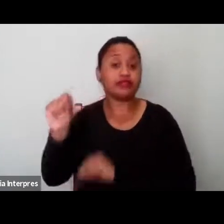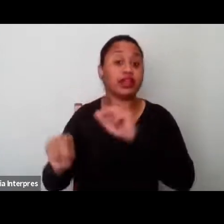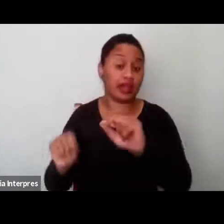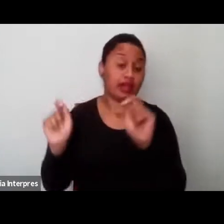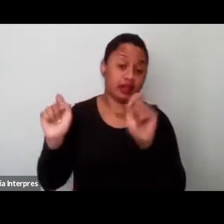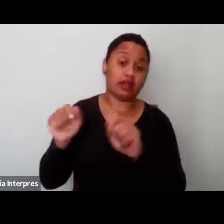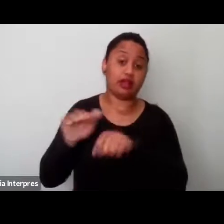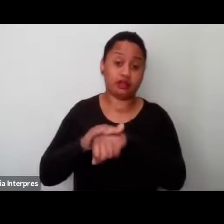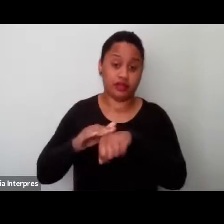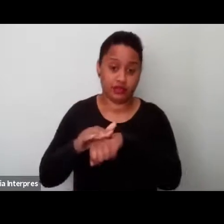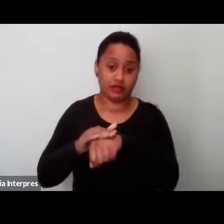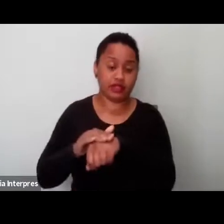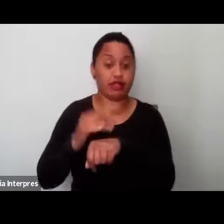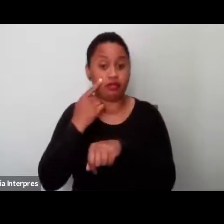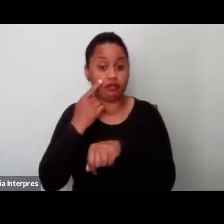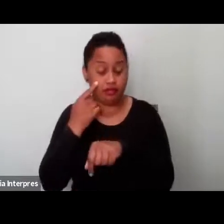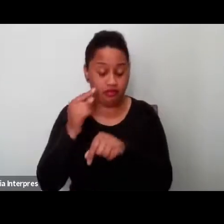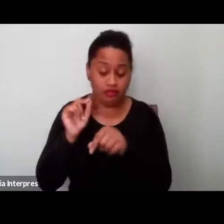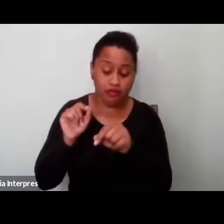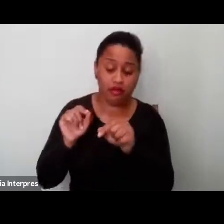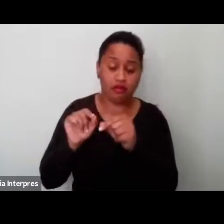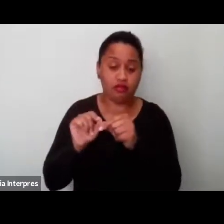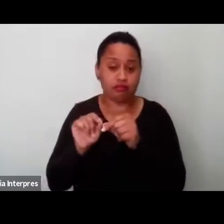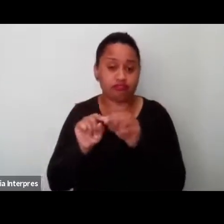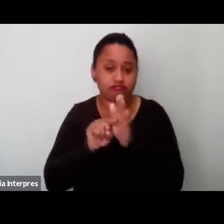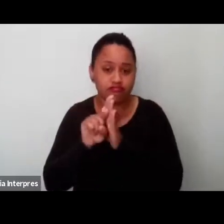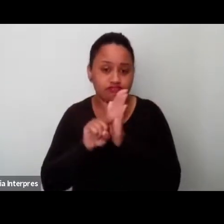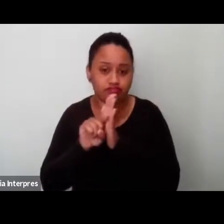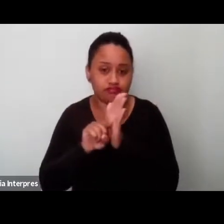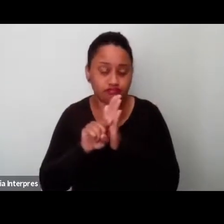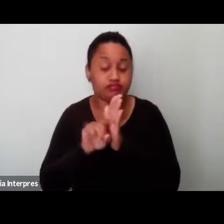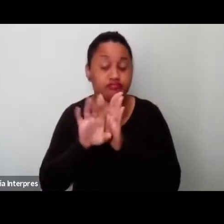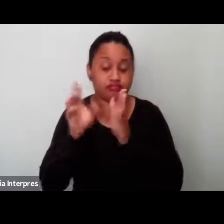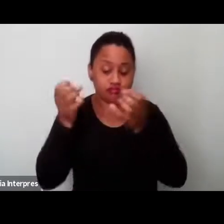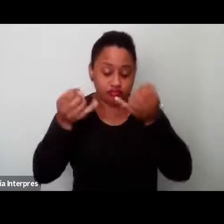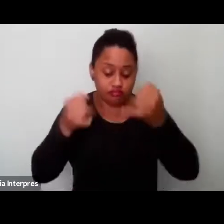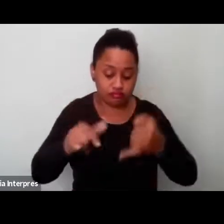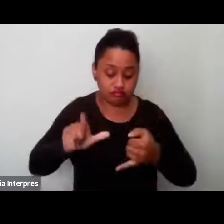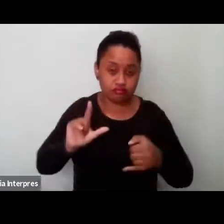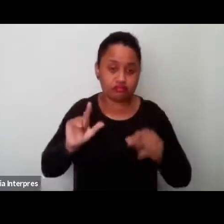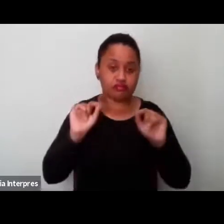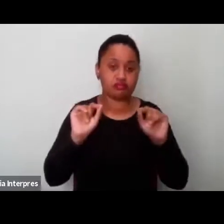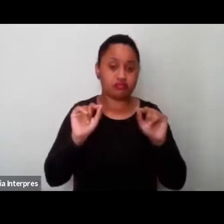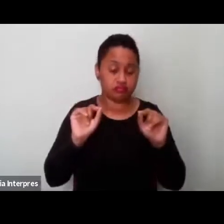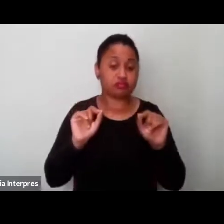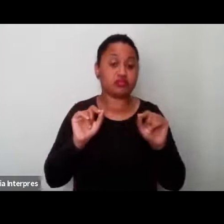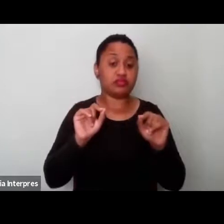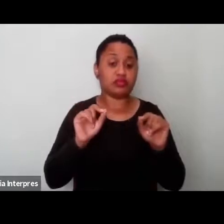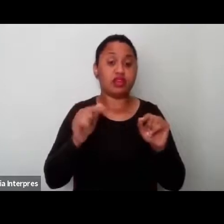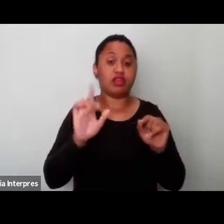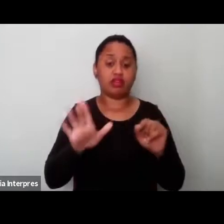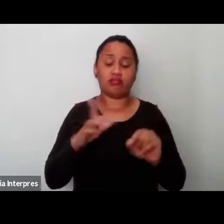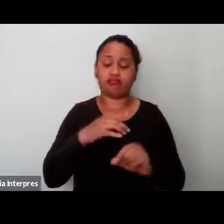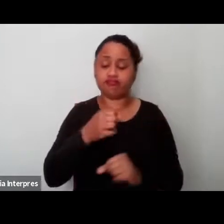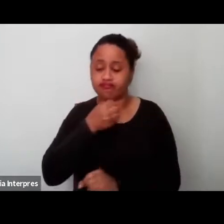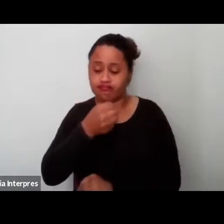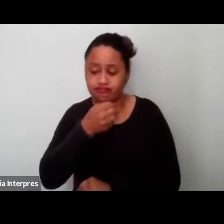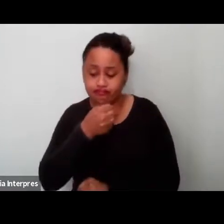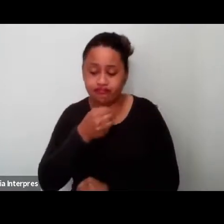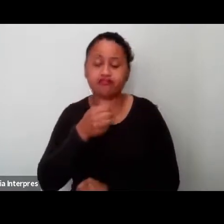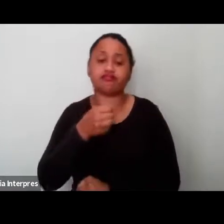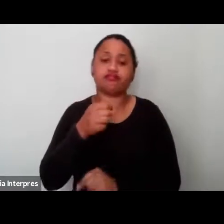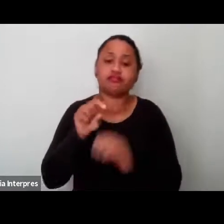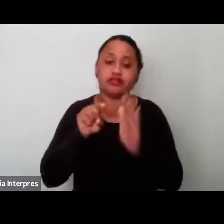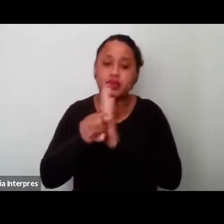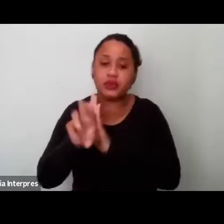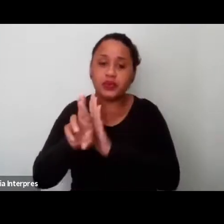essa pesquisa e, como eu falei, né, anteriormente, ela foi feita, né, as entrevistas foram feitas, então,